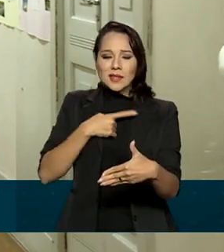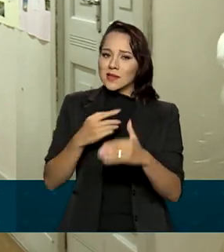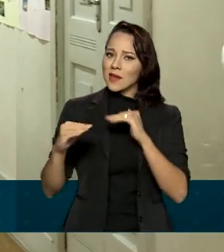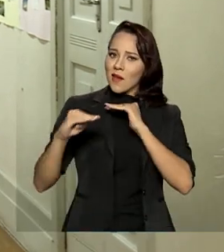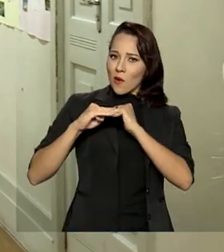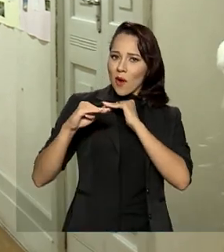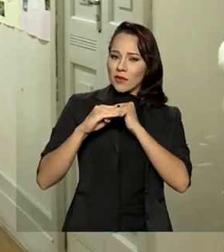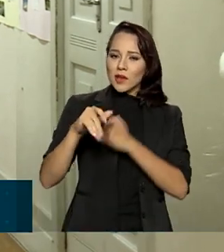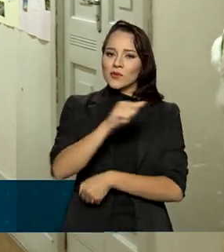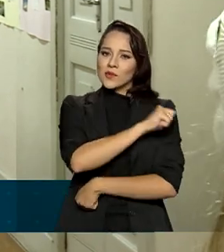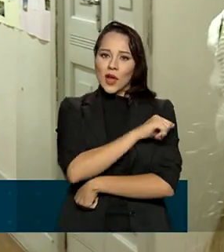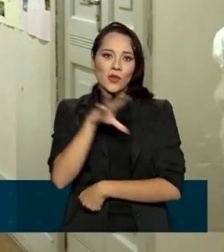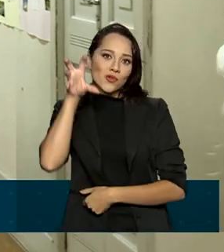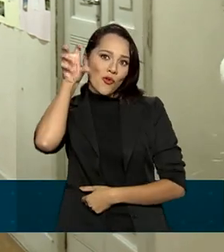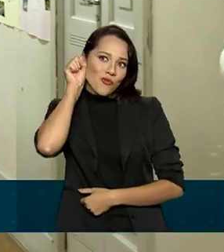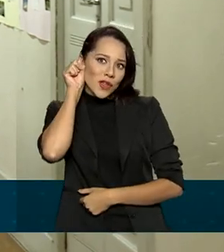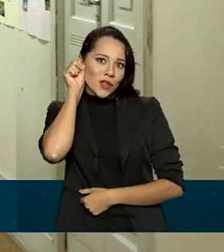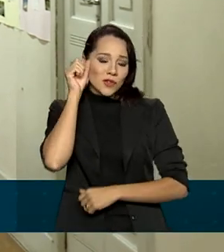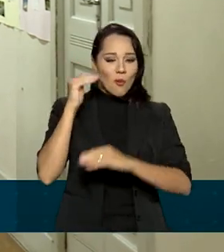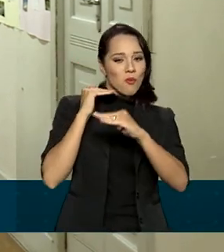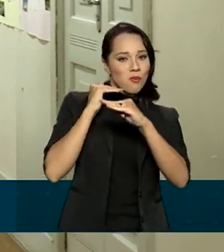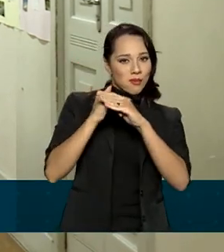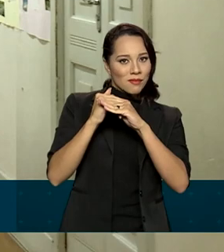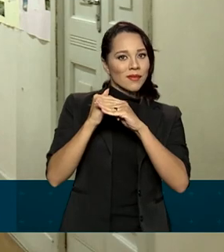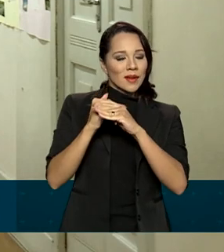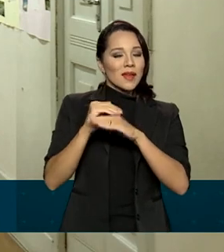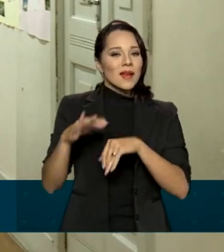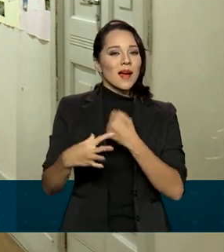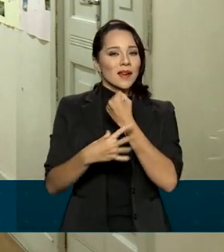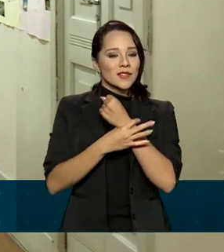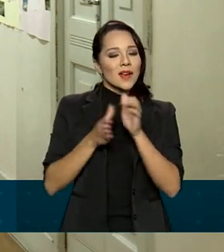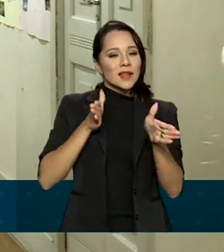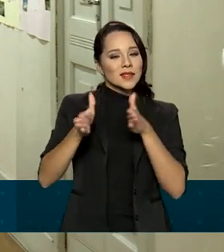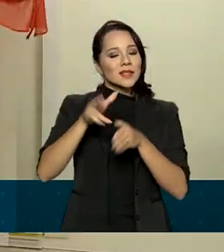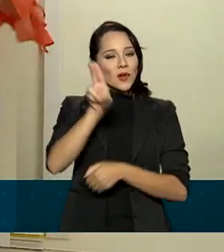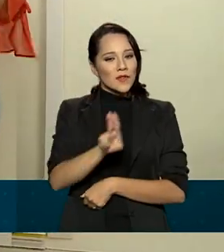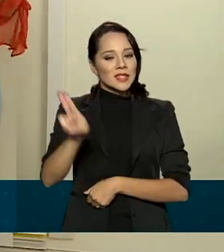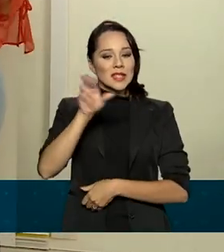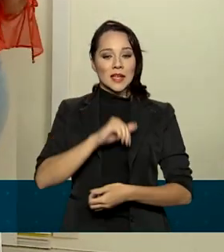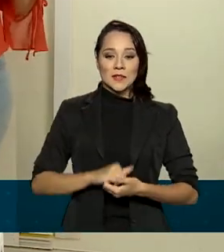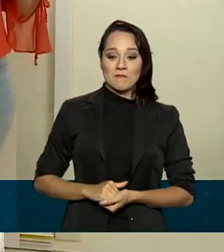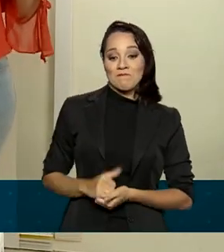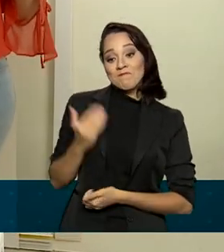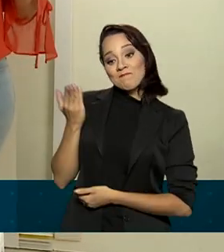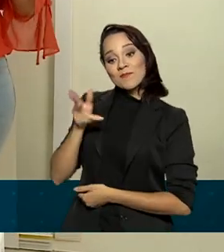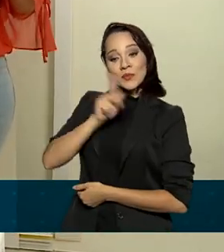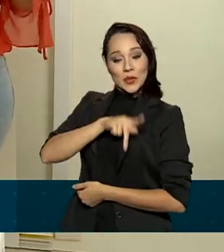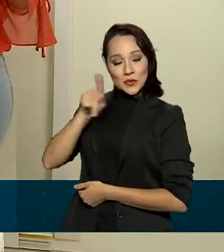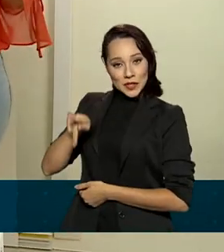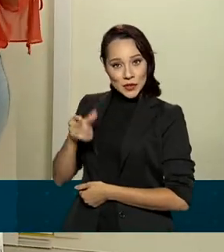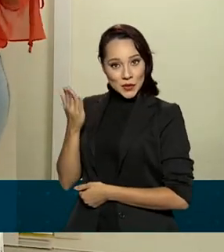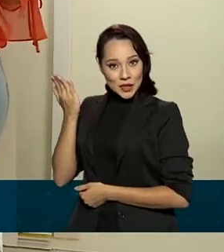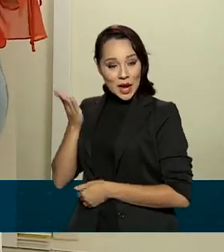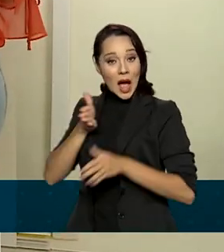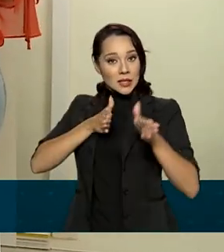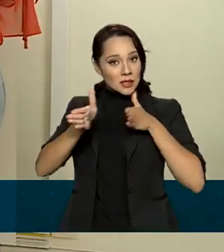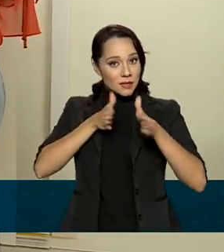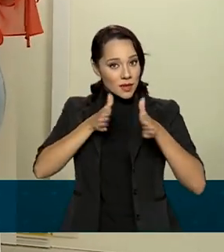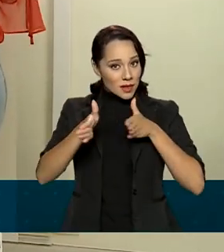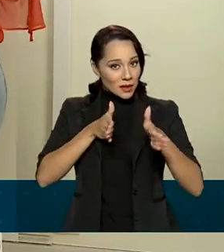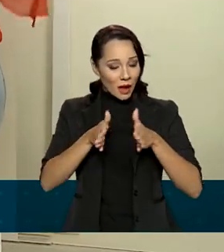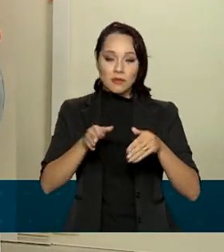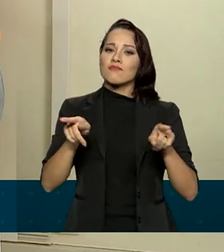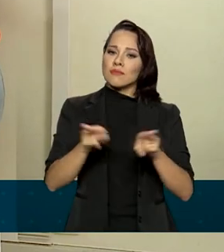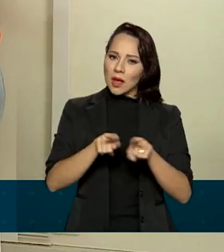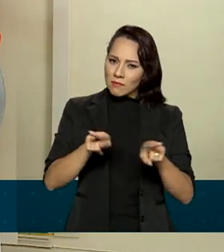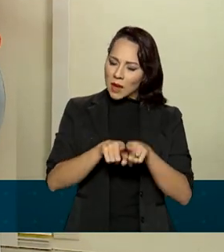igualdade com os alunos ouvintes e garantir o seu acesso à universidade. Para esta professora, a acessibilidade